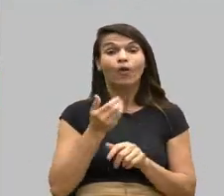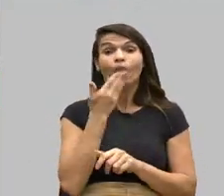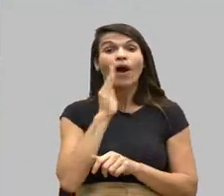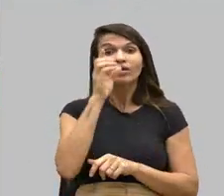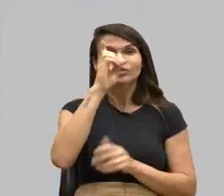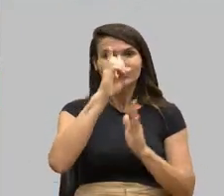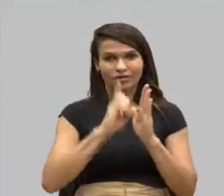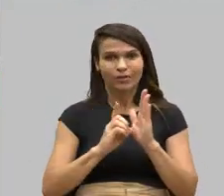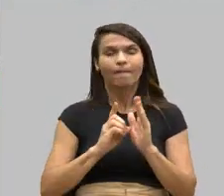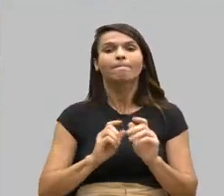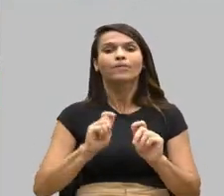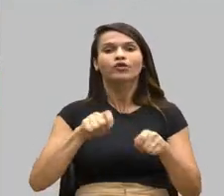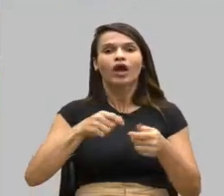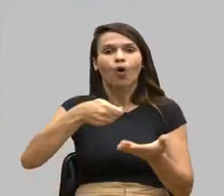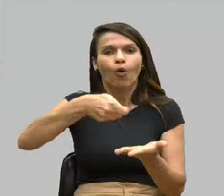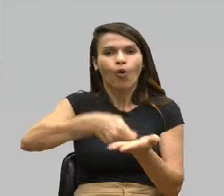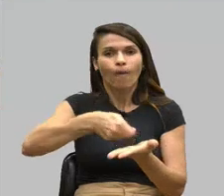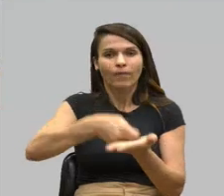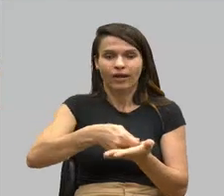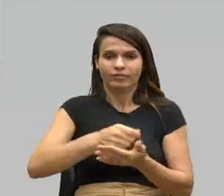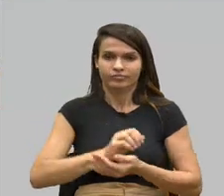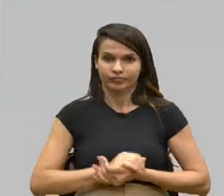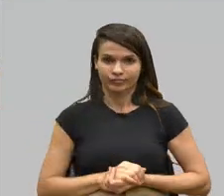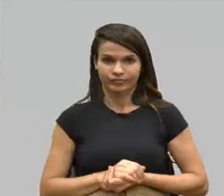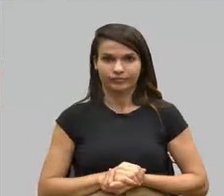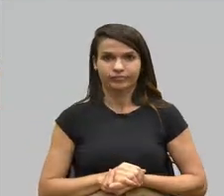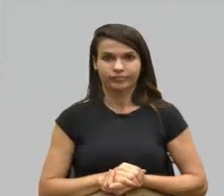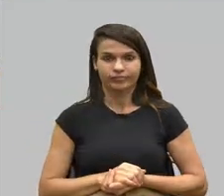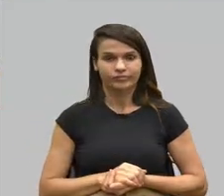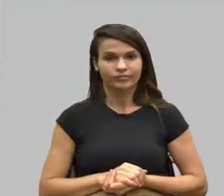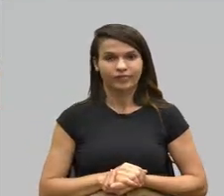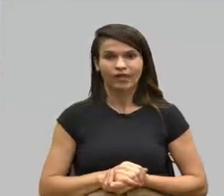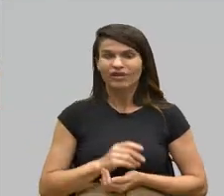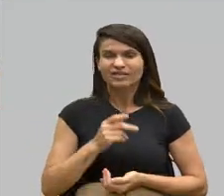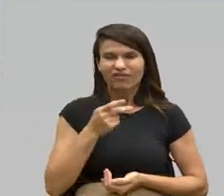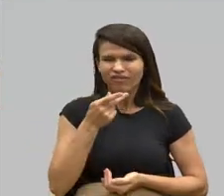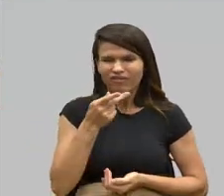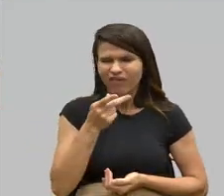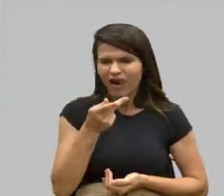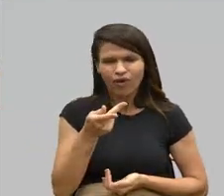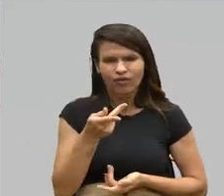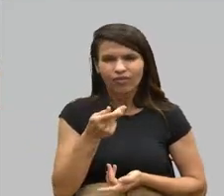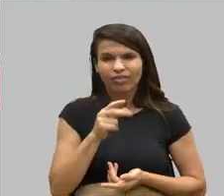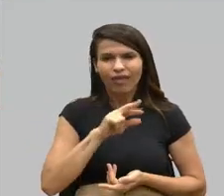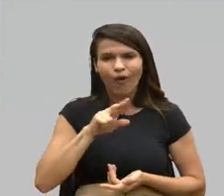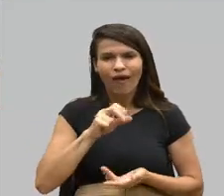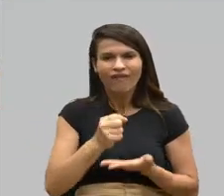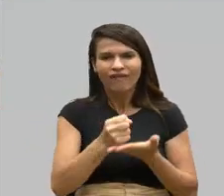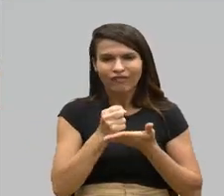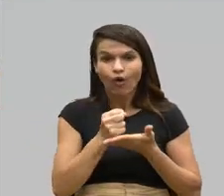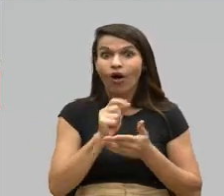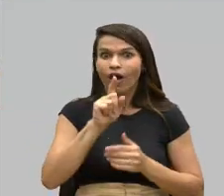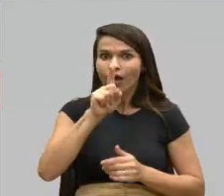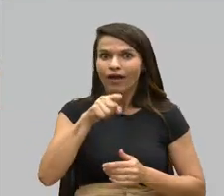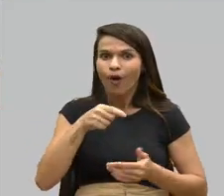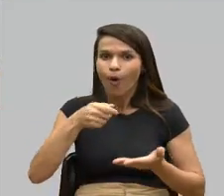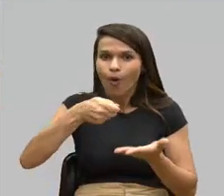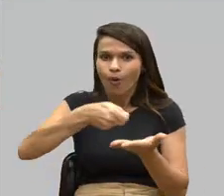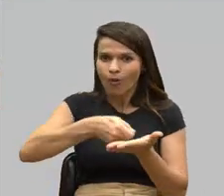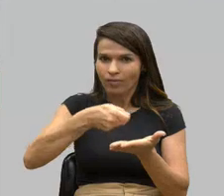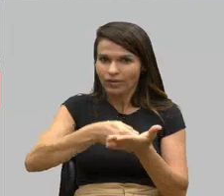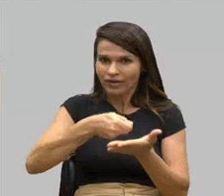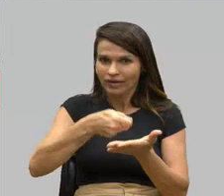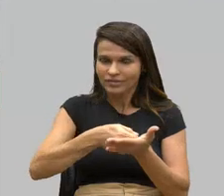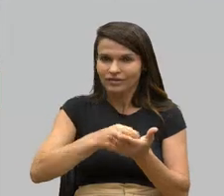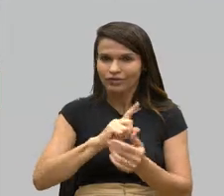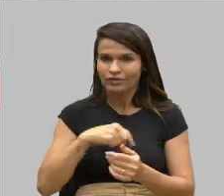cobrar. e, como você disse, não é favor, é obrigação. E nós queremos,